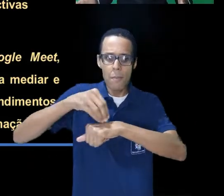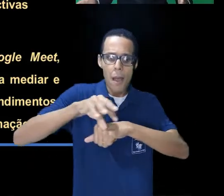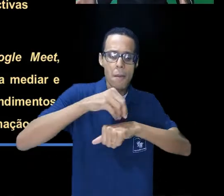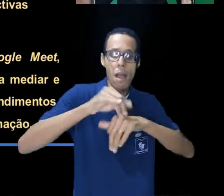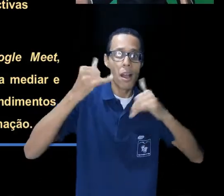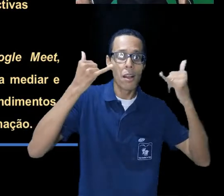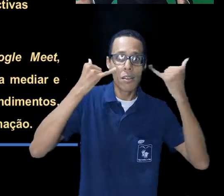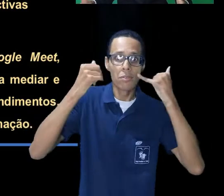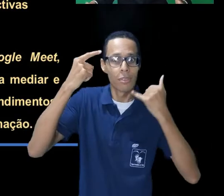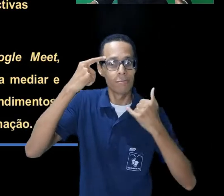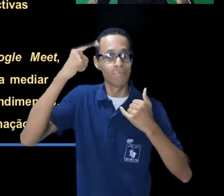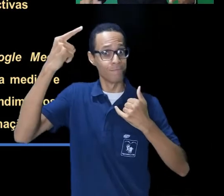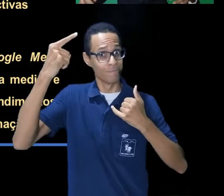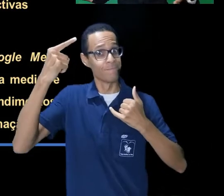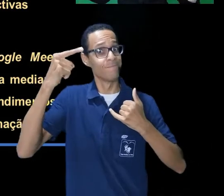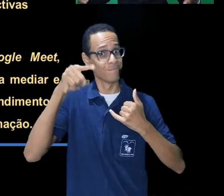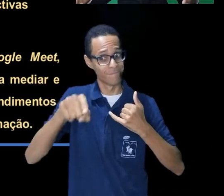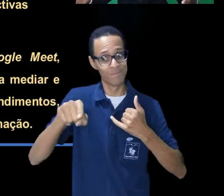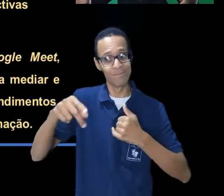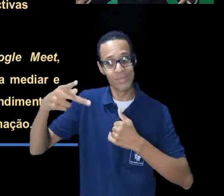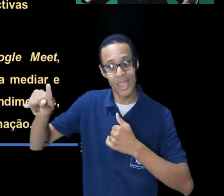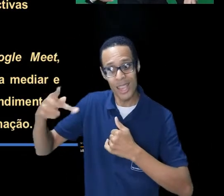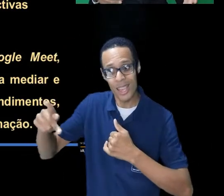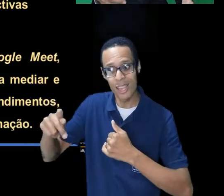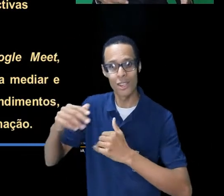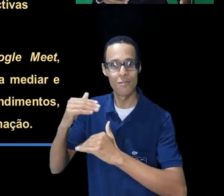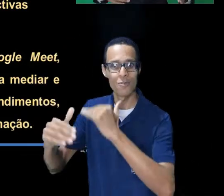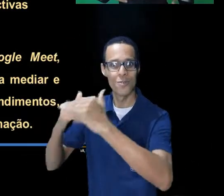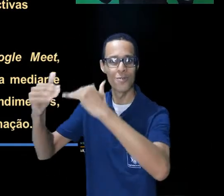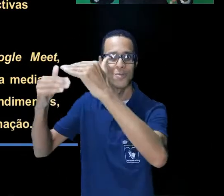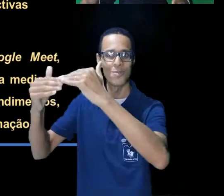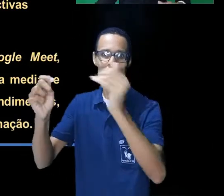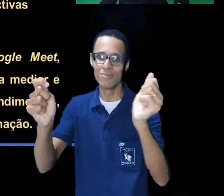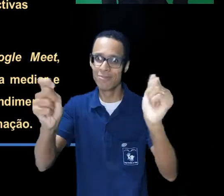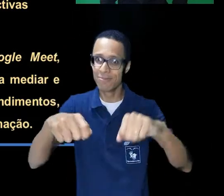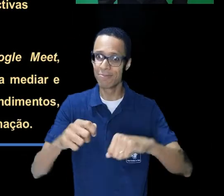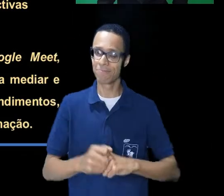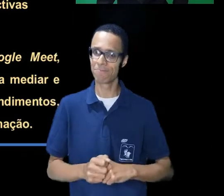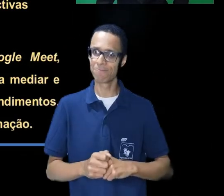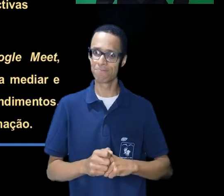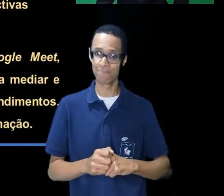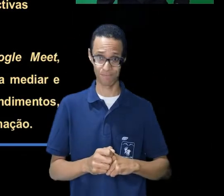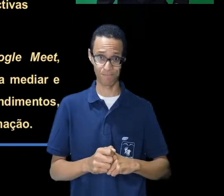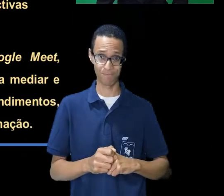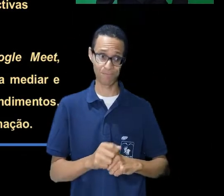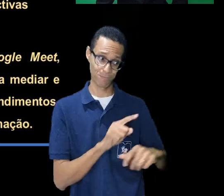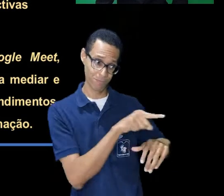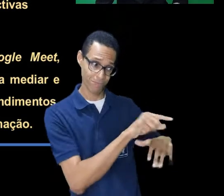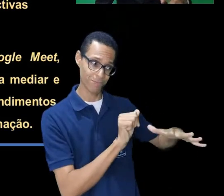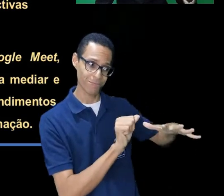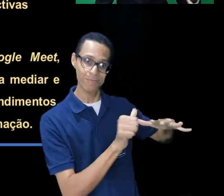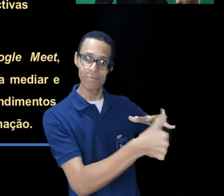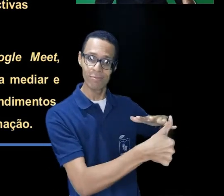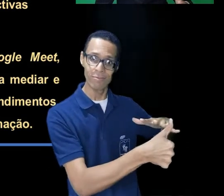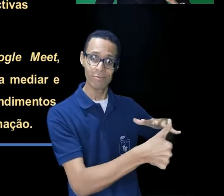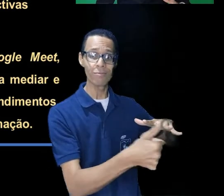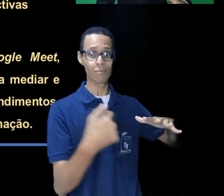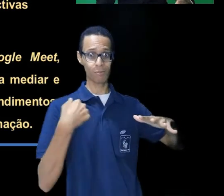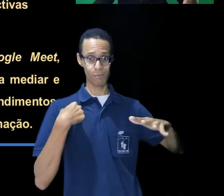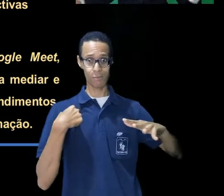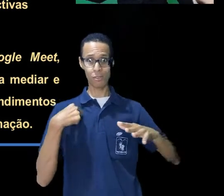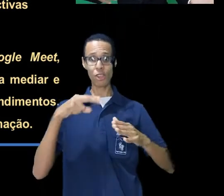Sala de Aula ou GSA, e isso para mediar e aplicar os conteúdos, fazer reuniões e os